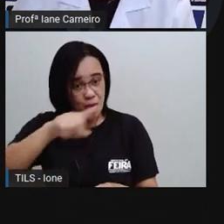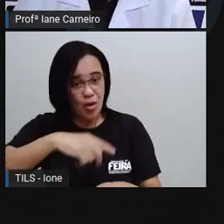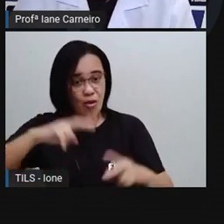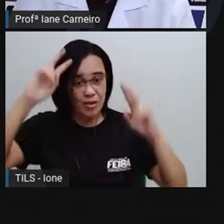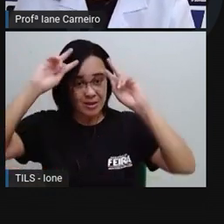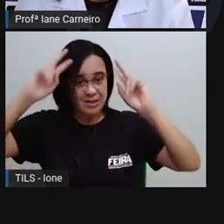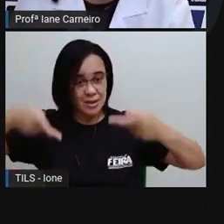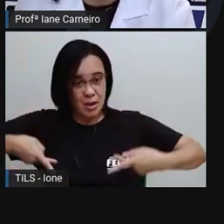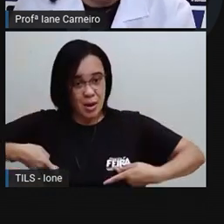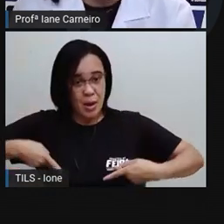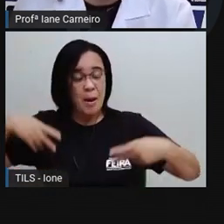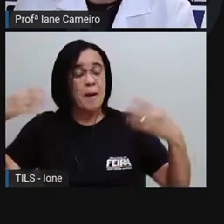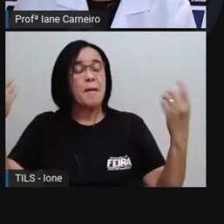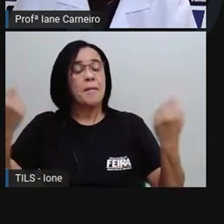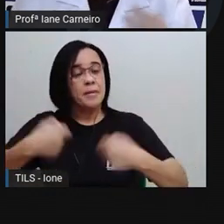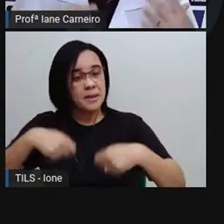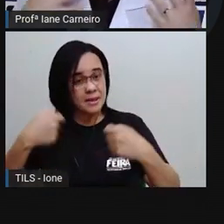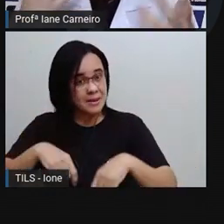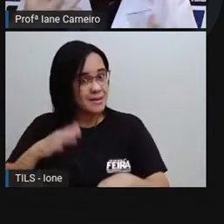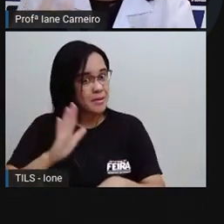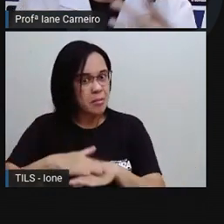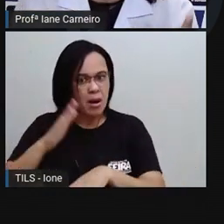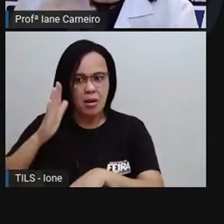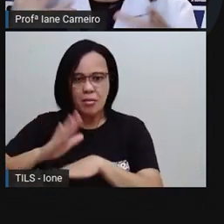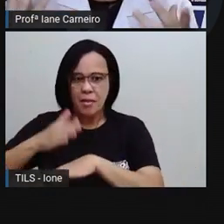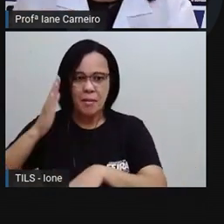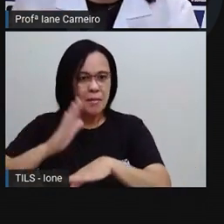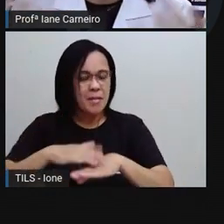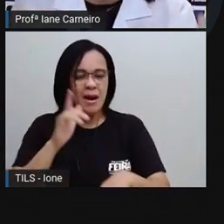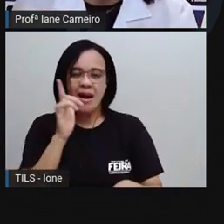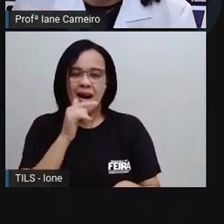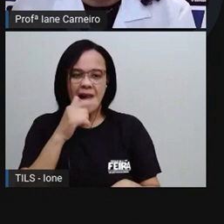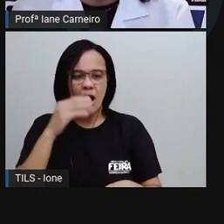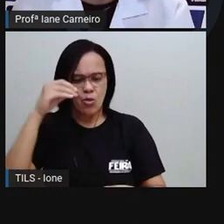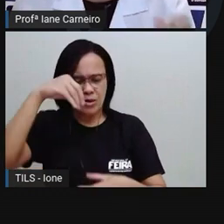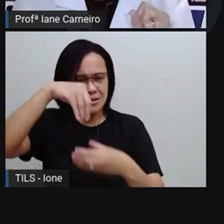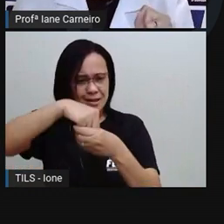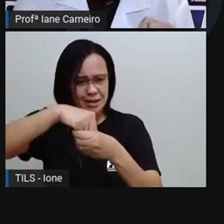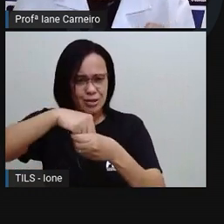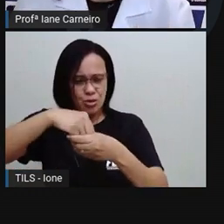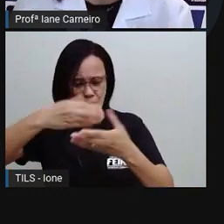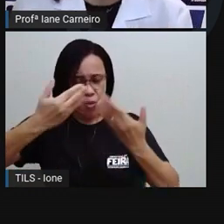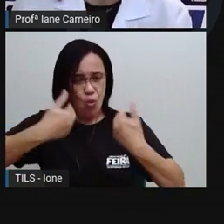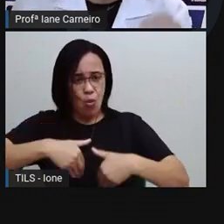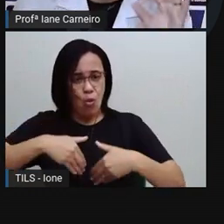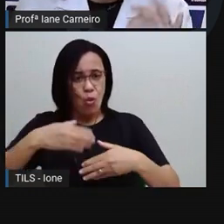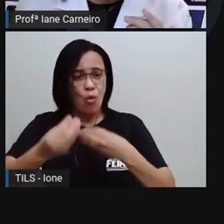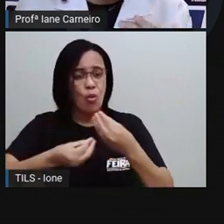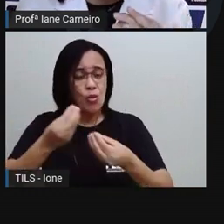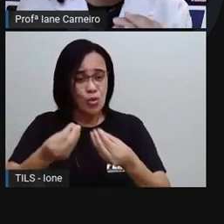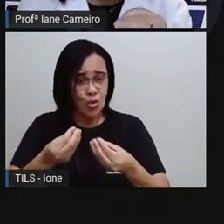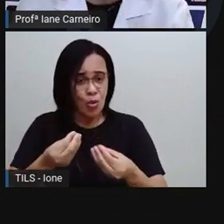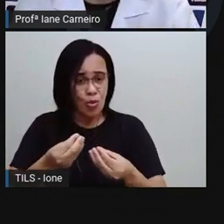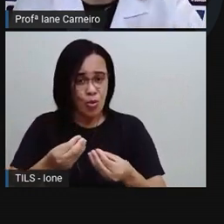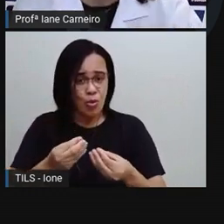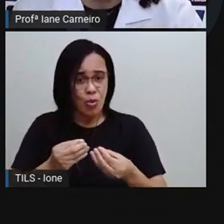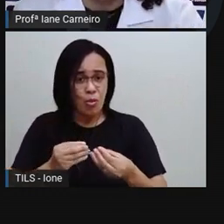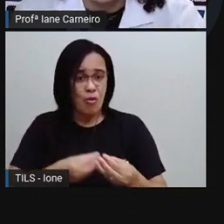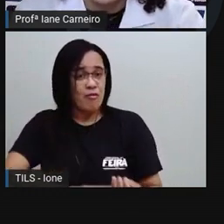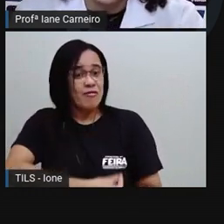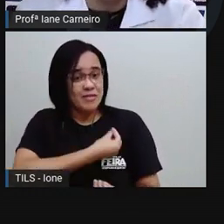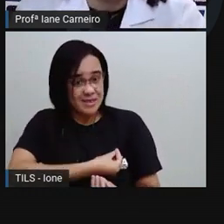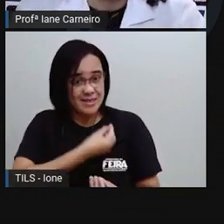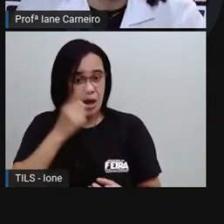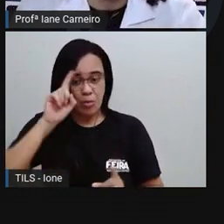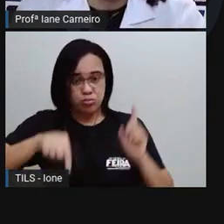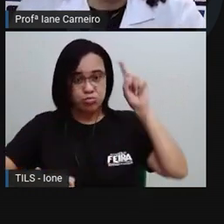Nós precisamos muito de água, né? Para manter os nossos órgãos funcionando. E por quê? nosso corpo... Olha que interessante.